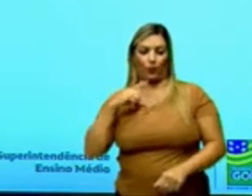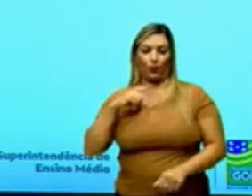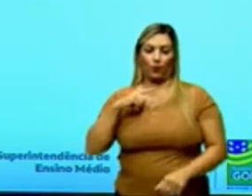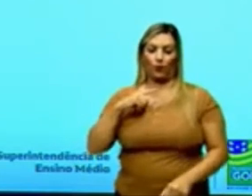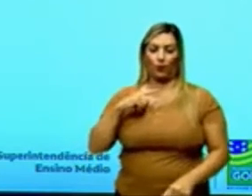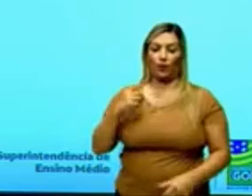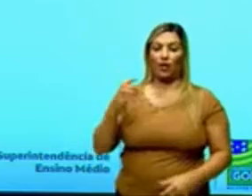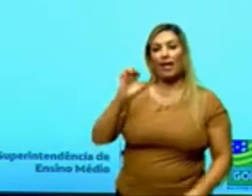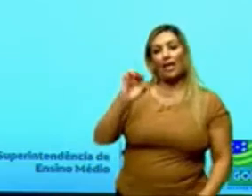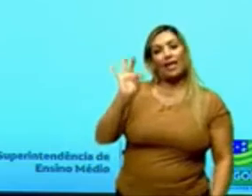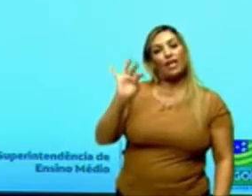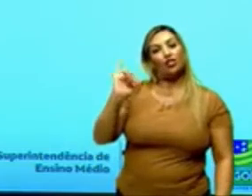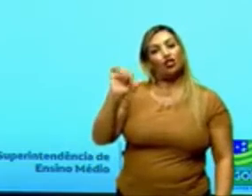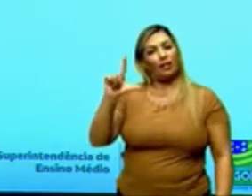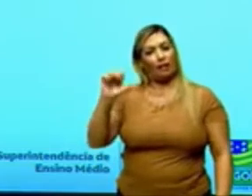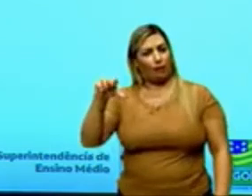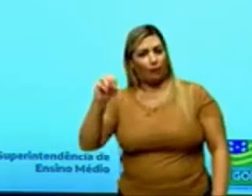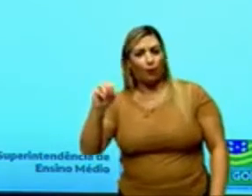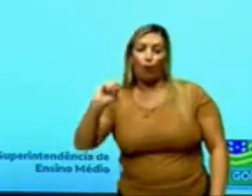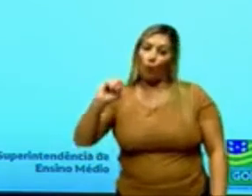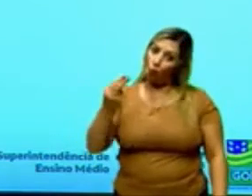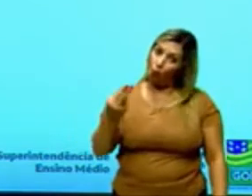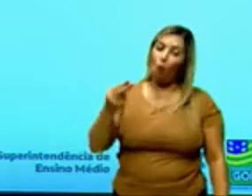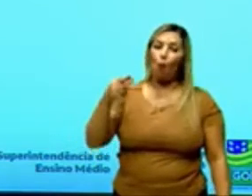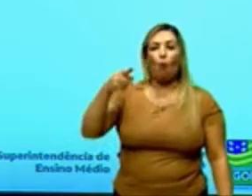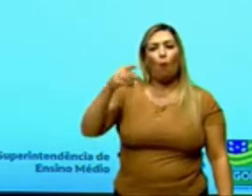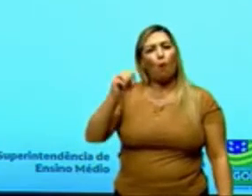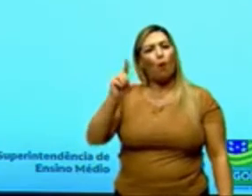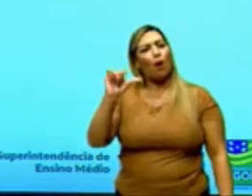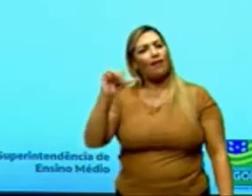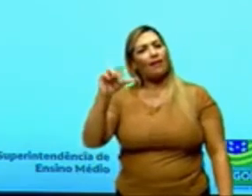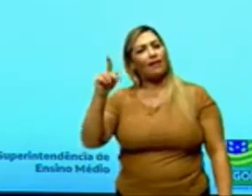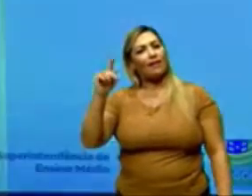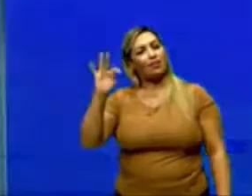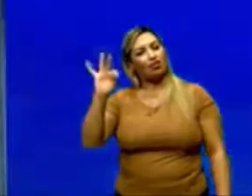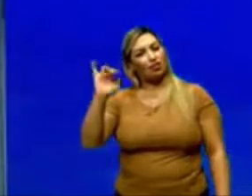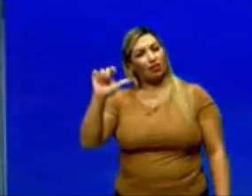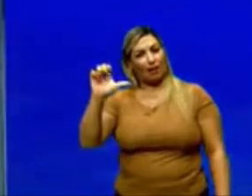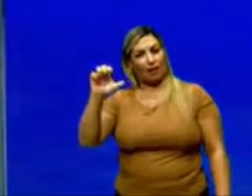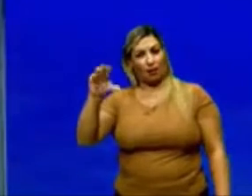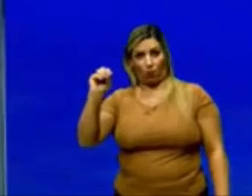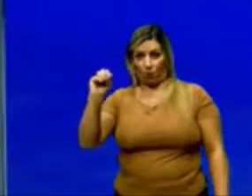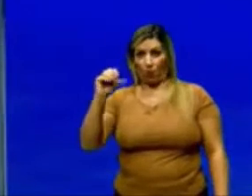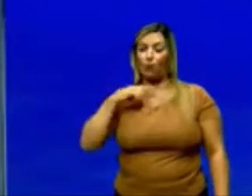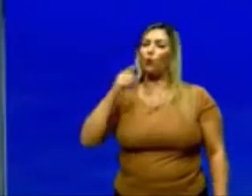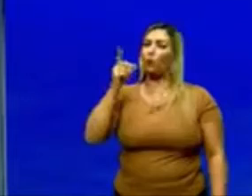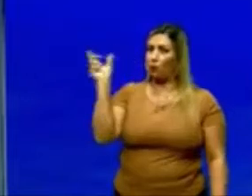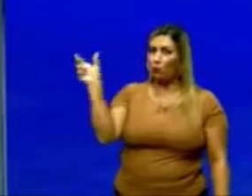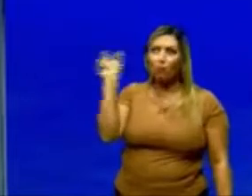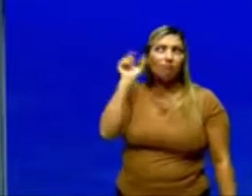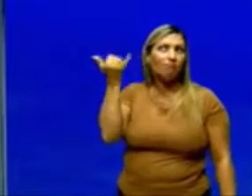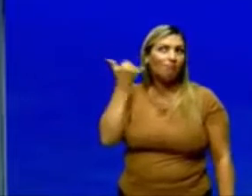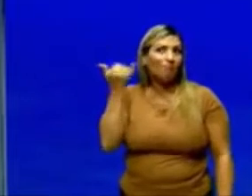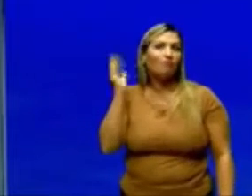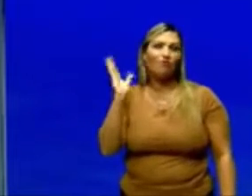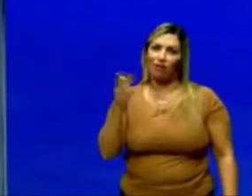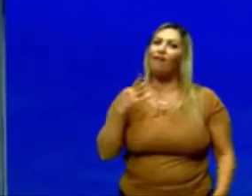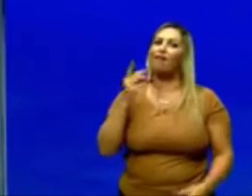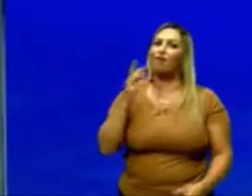etileno e eu vou formar o polietileno, né, que é o nome aí que vocês já ouviram falar bastante, né, no dia a dia.